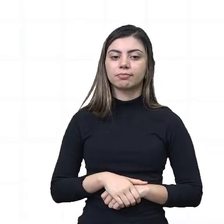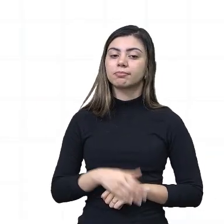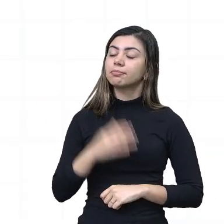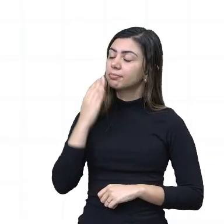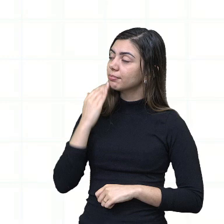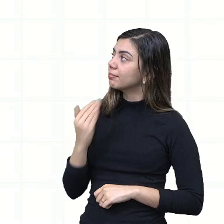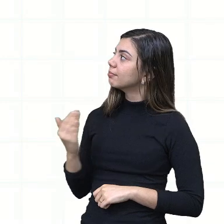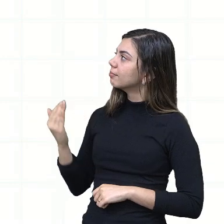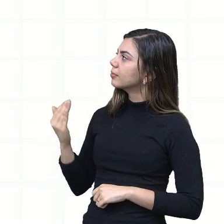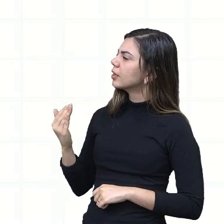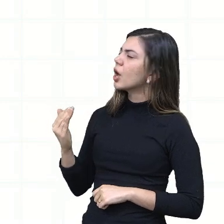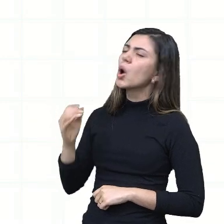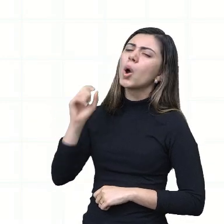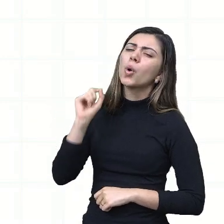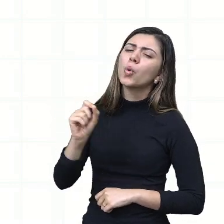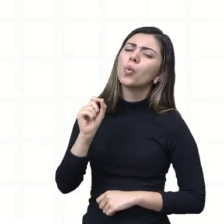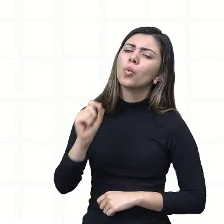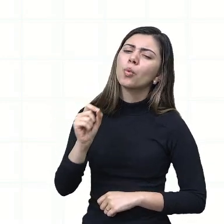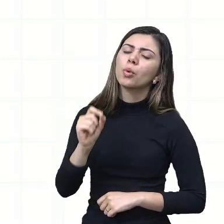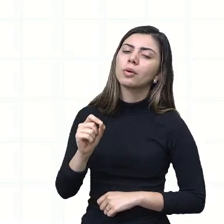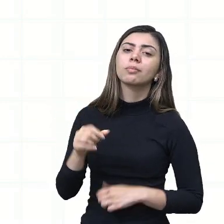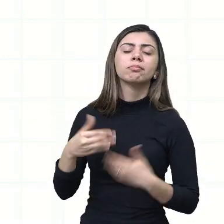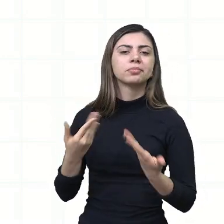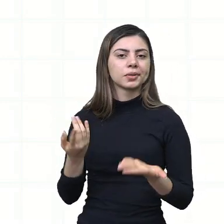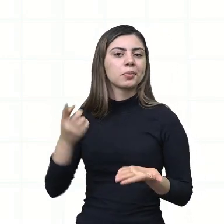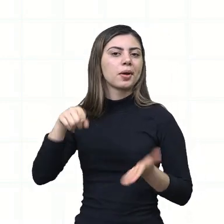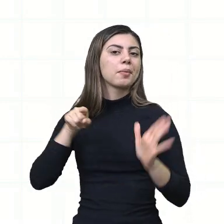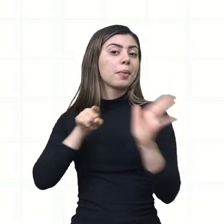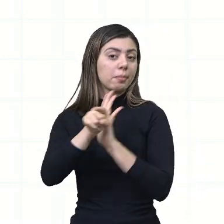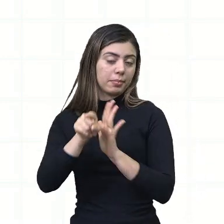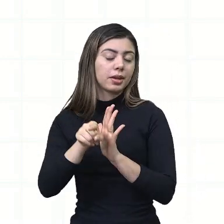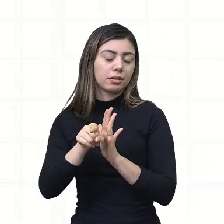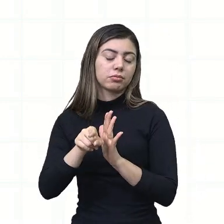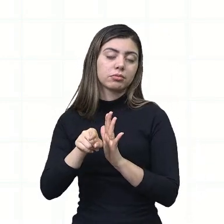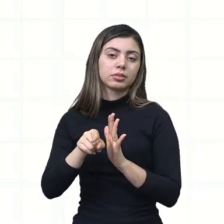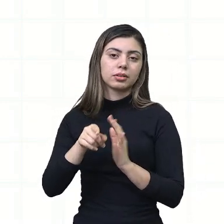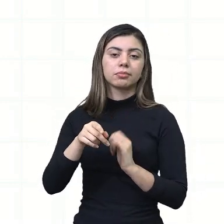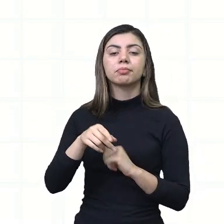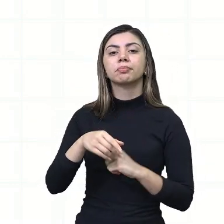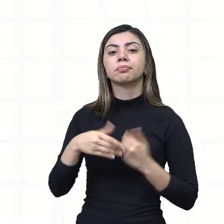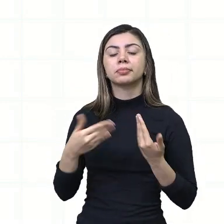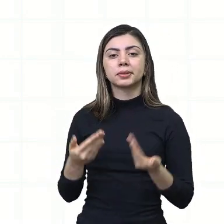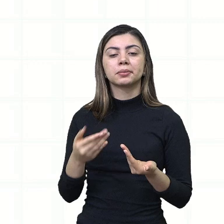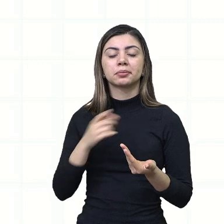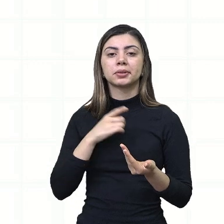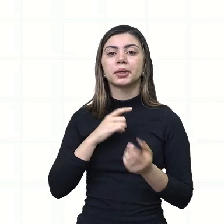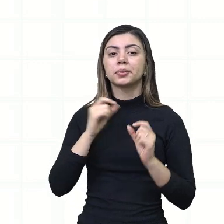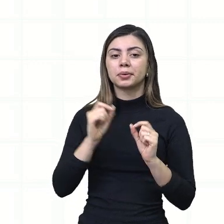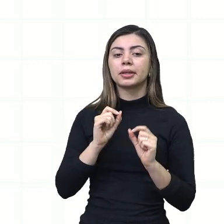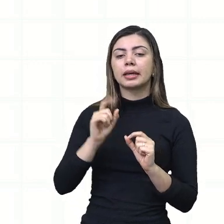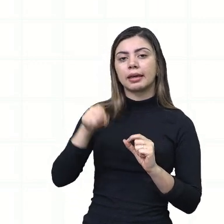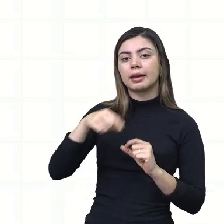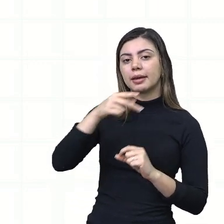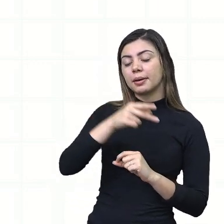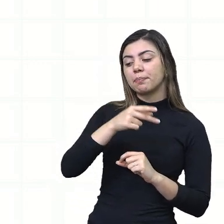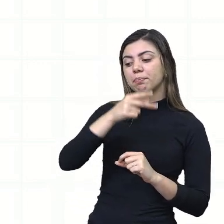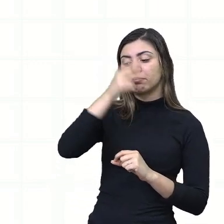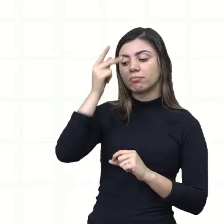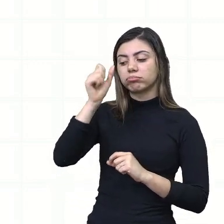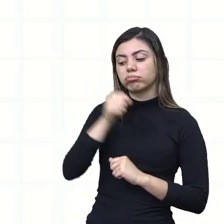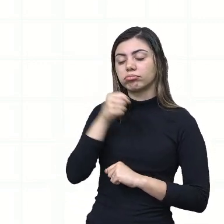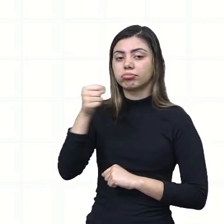aqui o que, né? É uma pergunta que o jornalismo, o jornalismo, né?